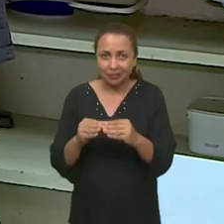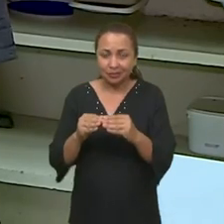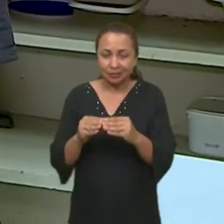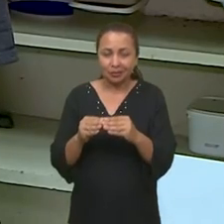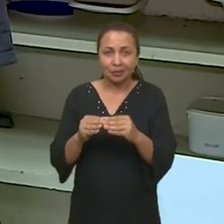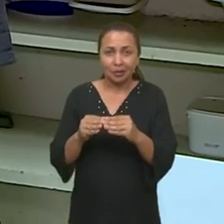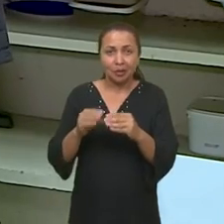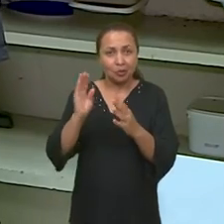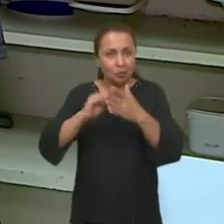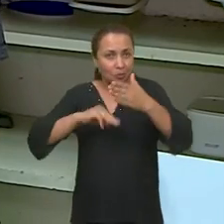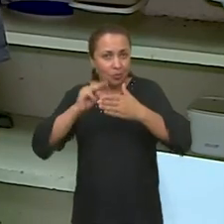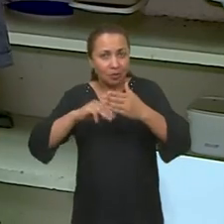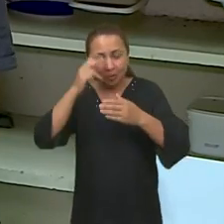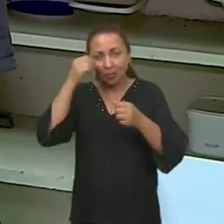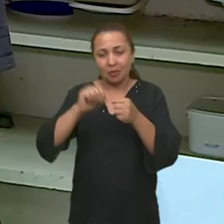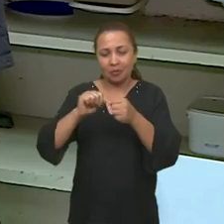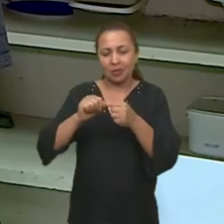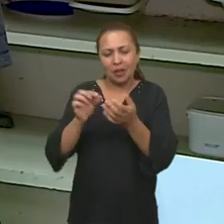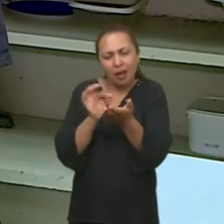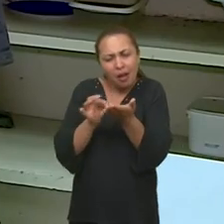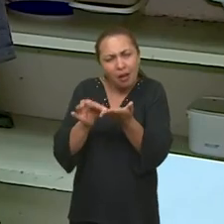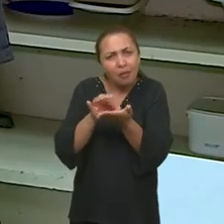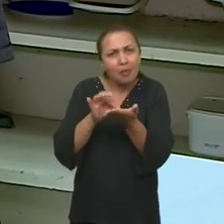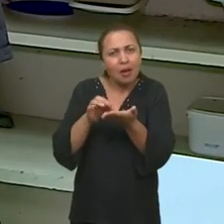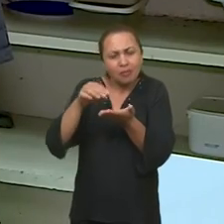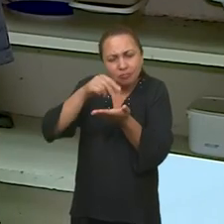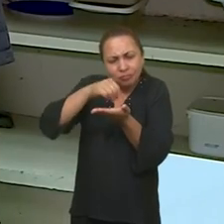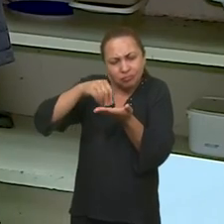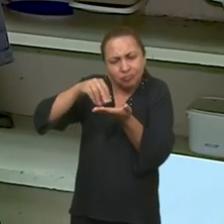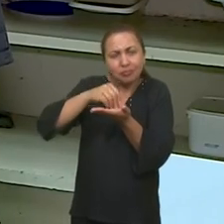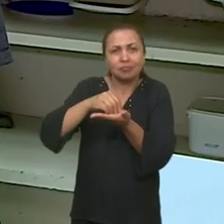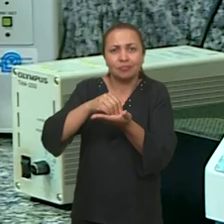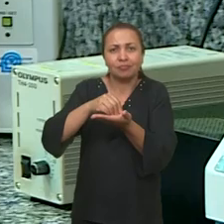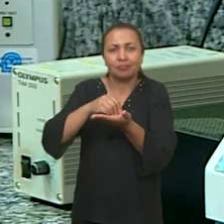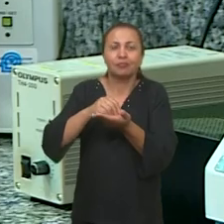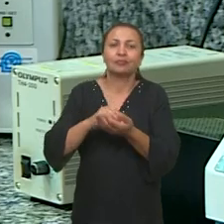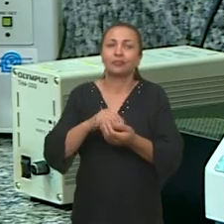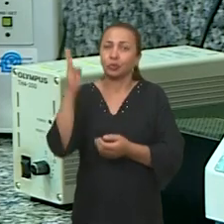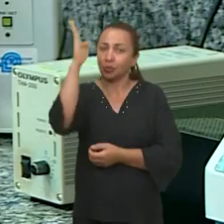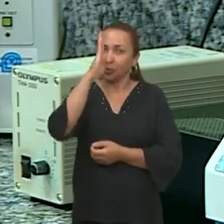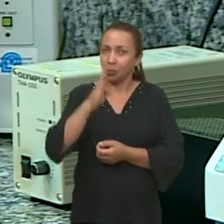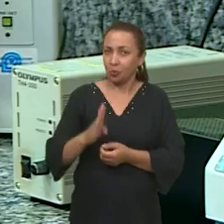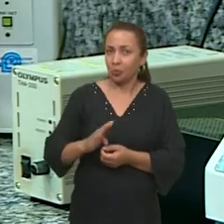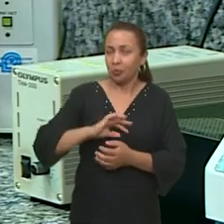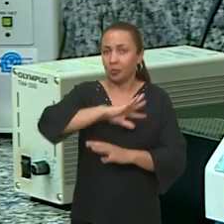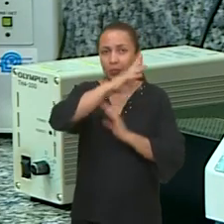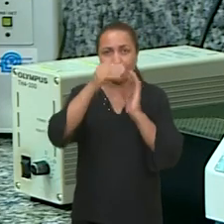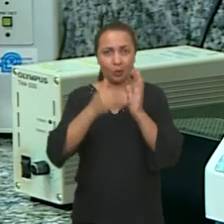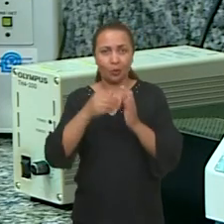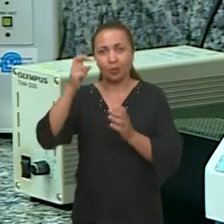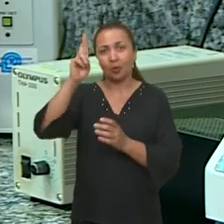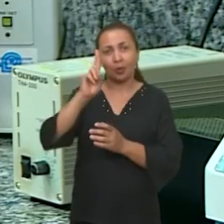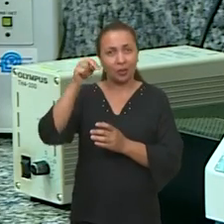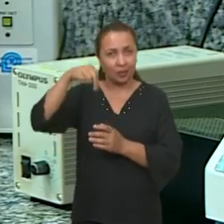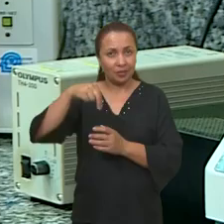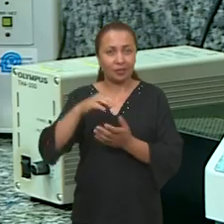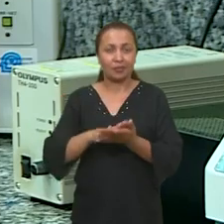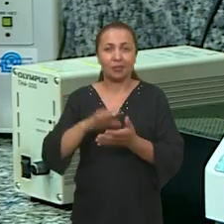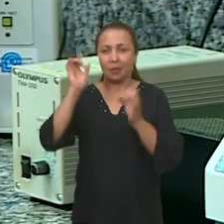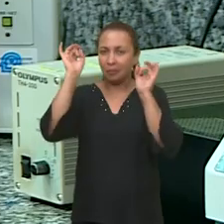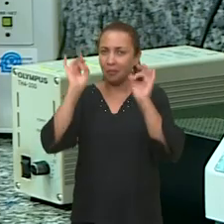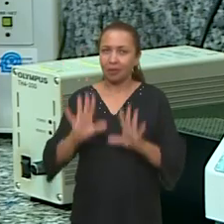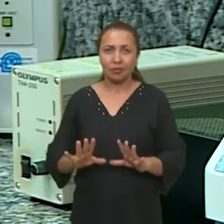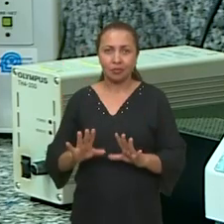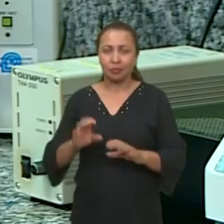para formar as nanostruturas, formando nanomateriais. O Brasil, como um todo, e o Rio Grande do Norte em